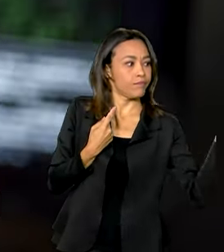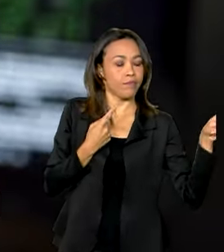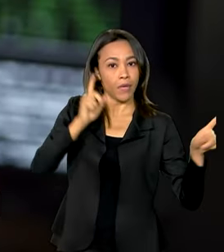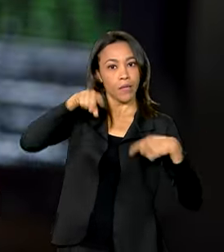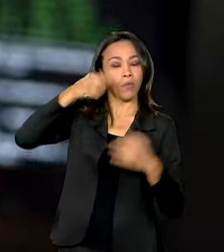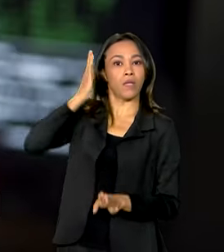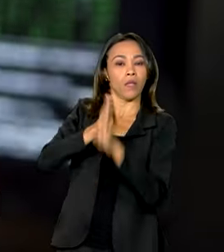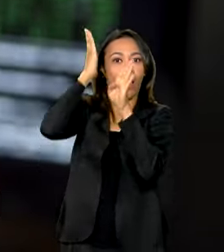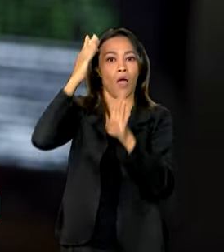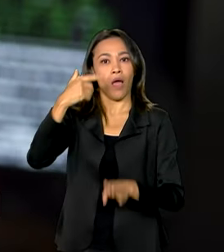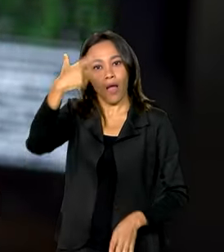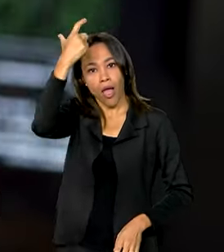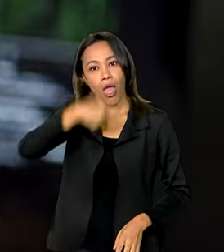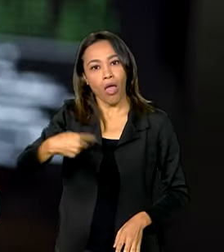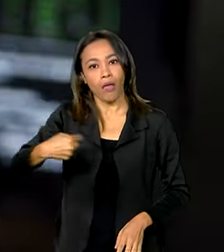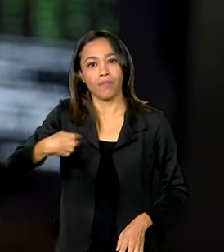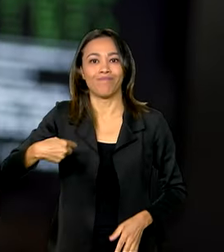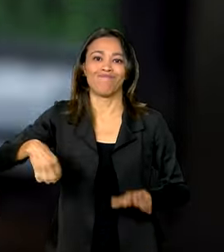descobertos.